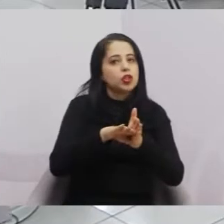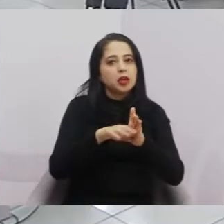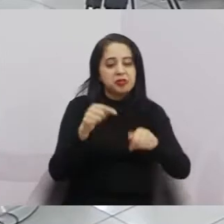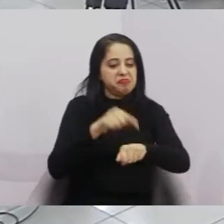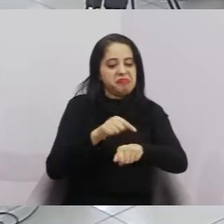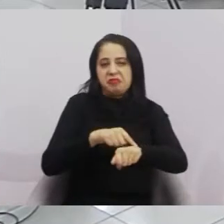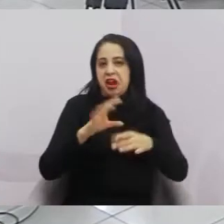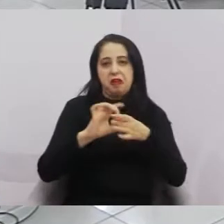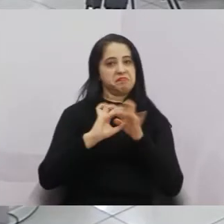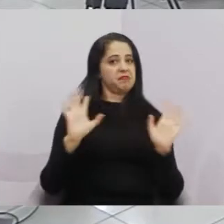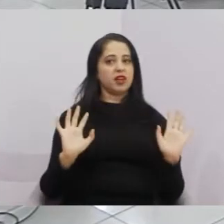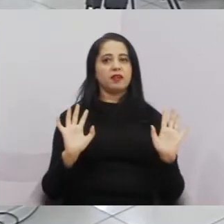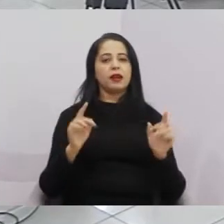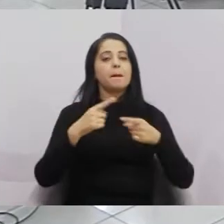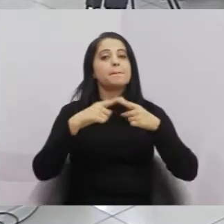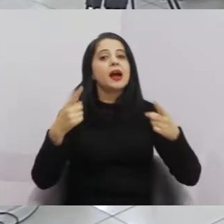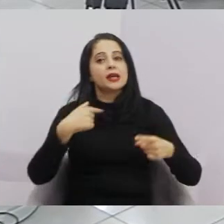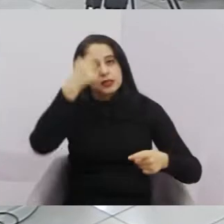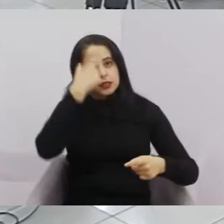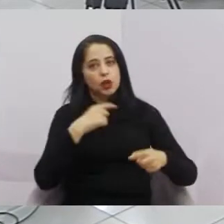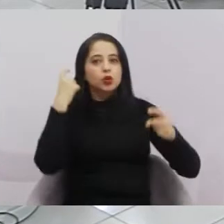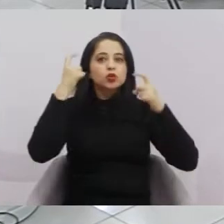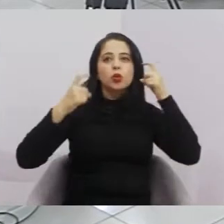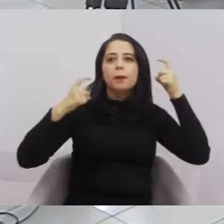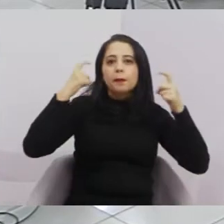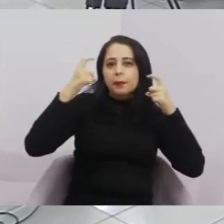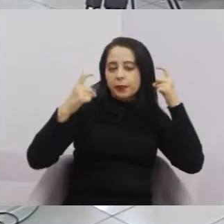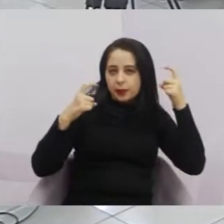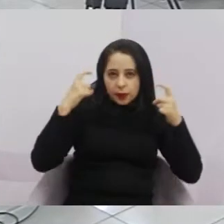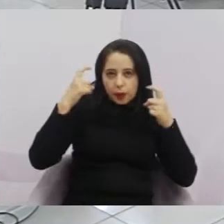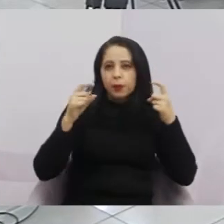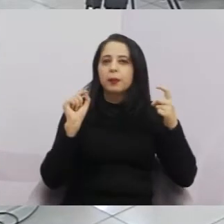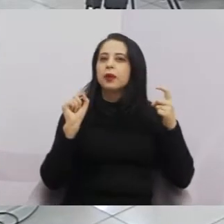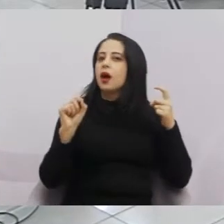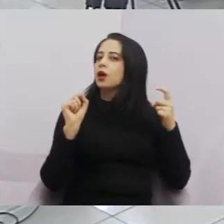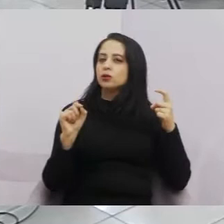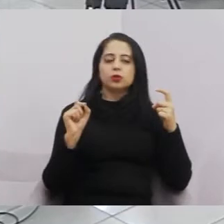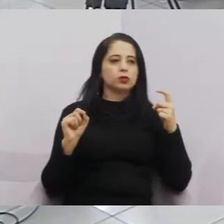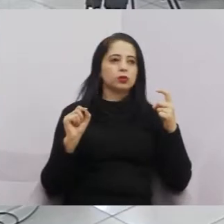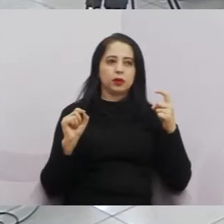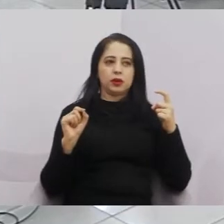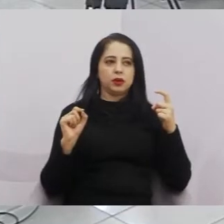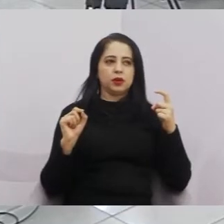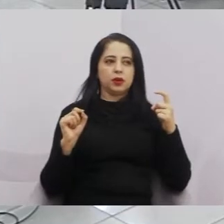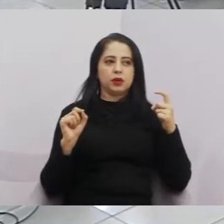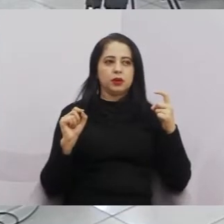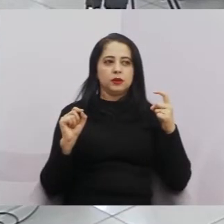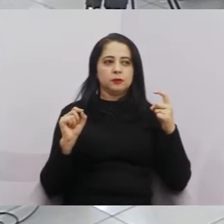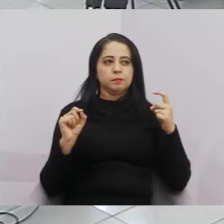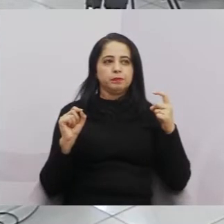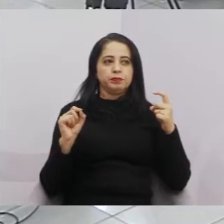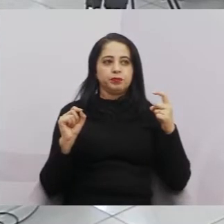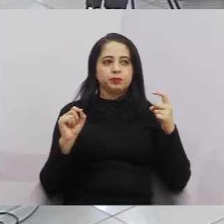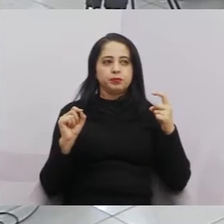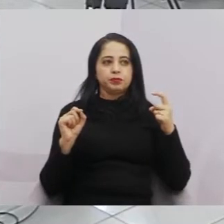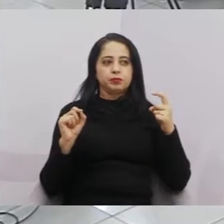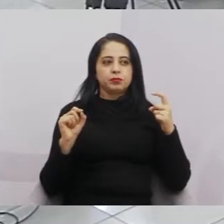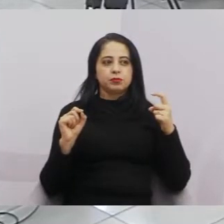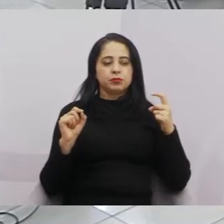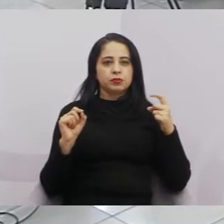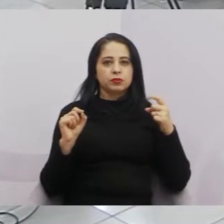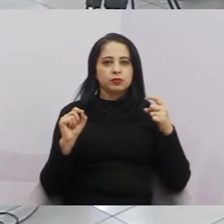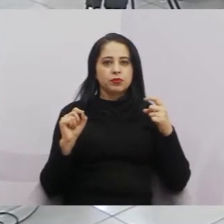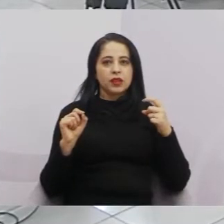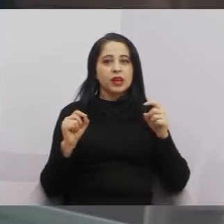pronto para atender. Mas a preocupação da fala do presidente na tribuna que deu a entender que ele está